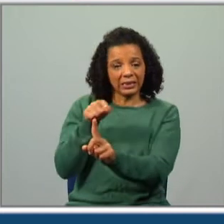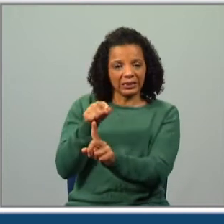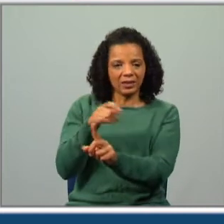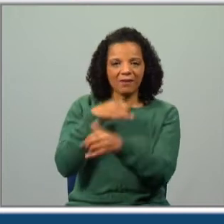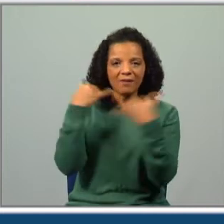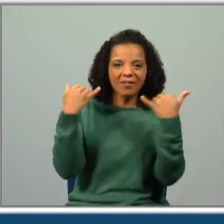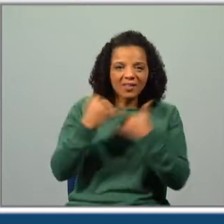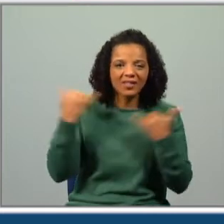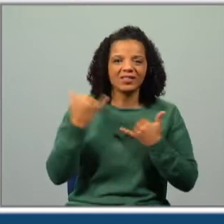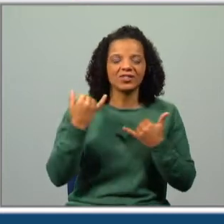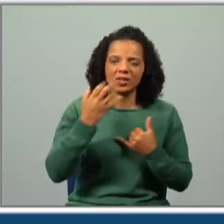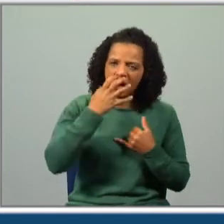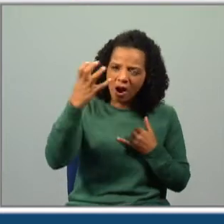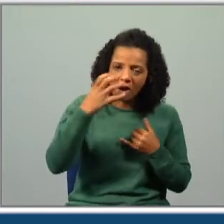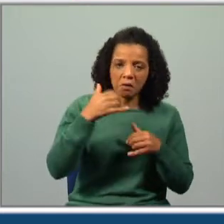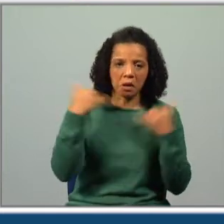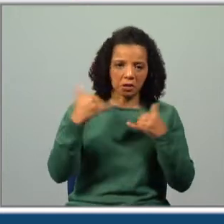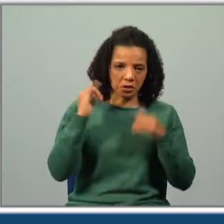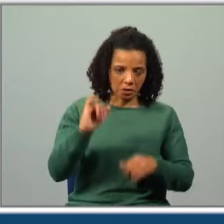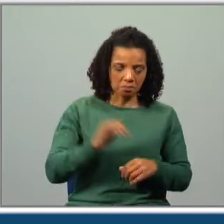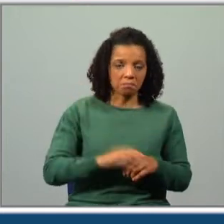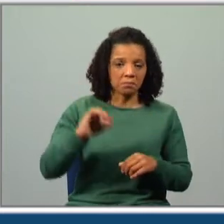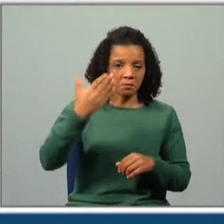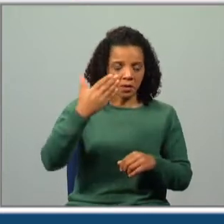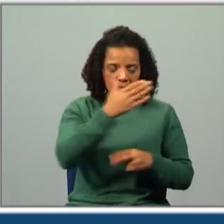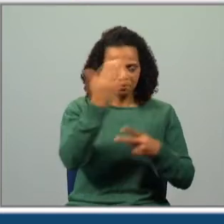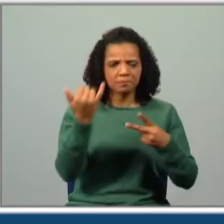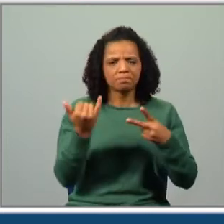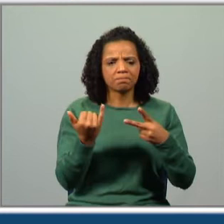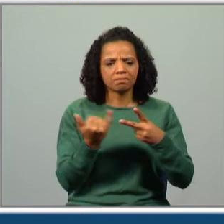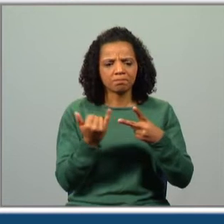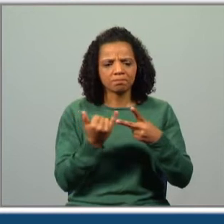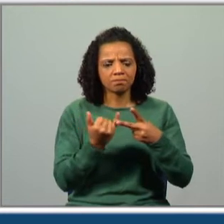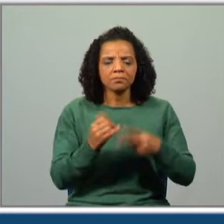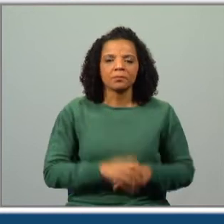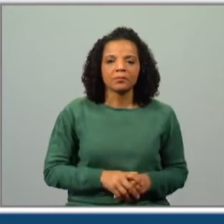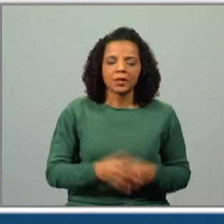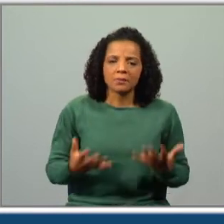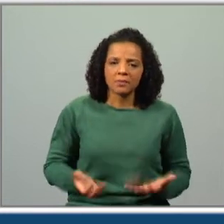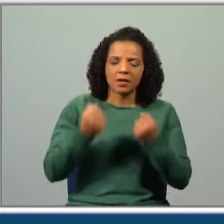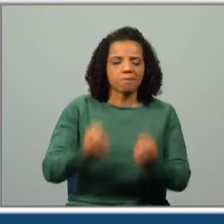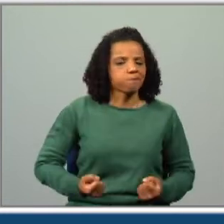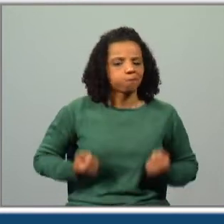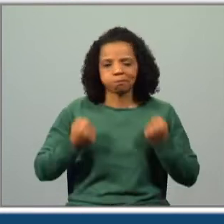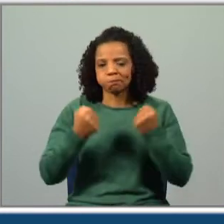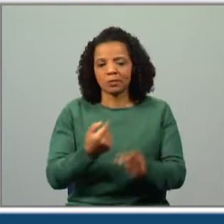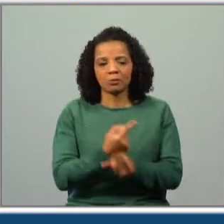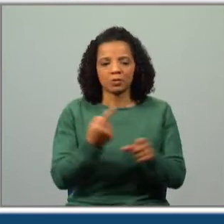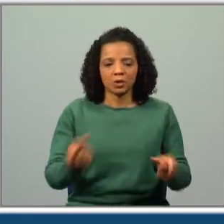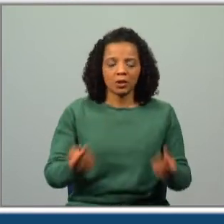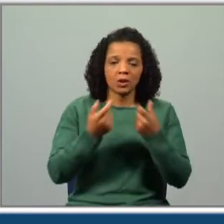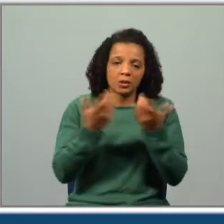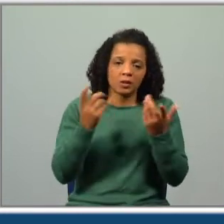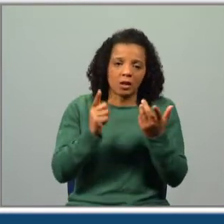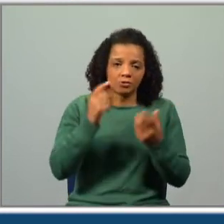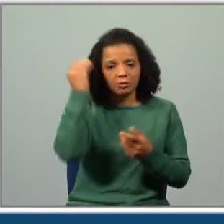muito feliz e gritou de alegria. Esta é a primeira opção. O seu desejo não se concretizou, porque tudo não